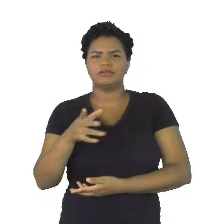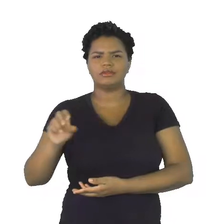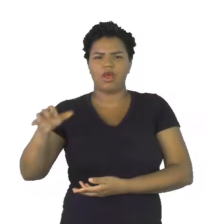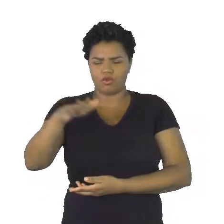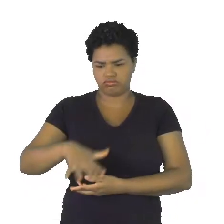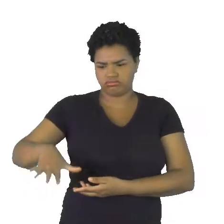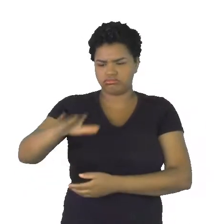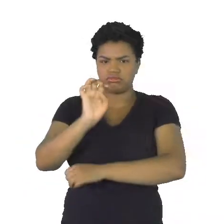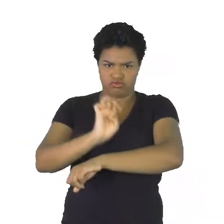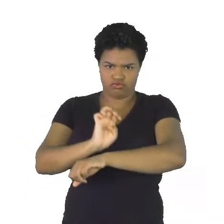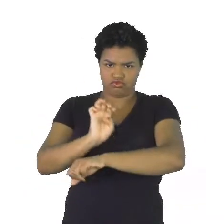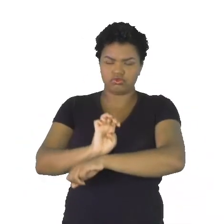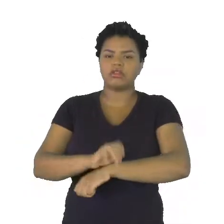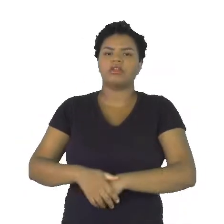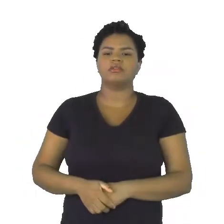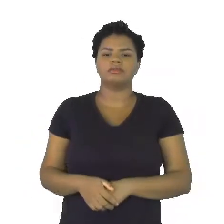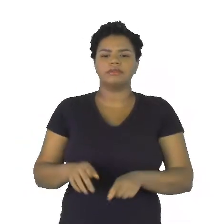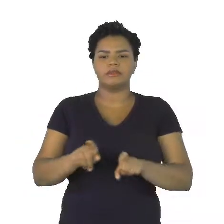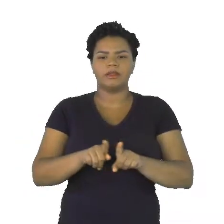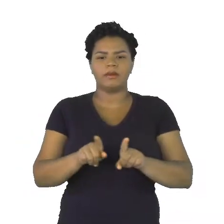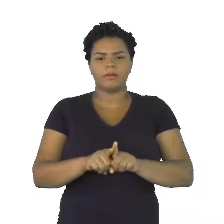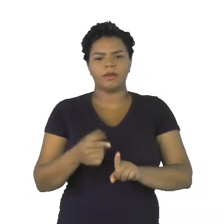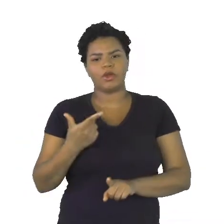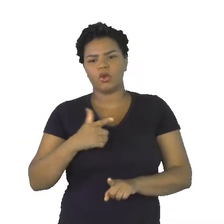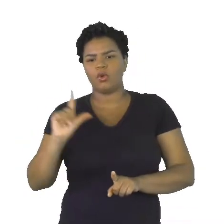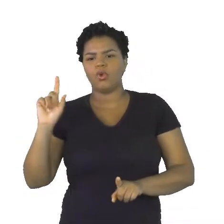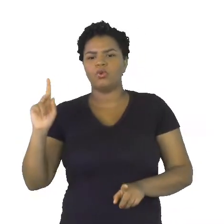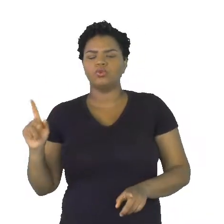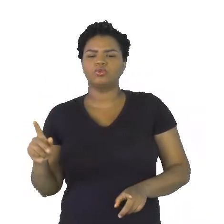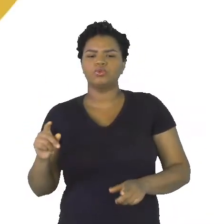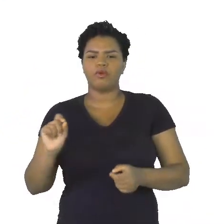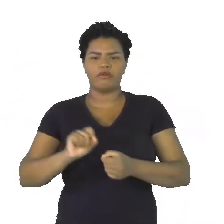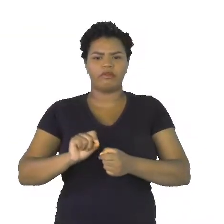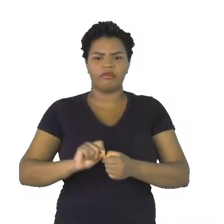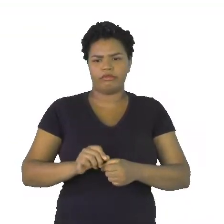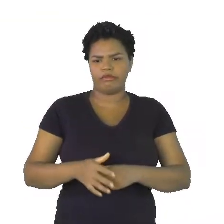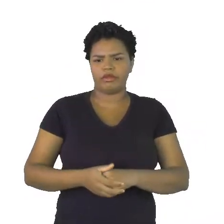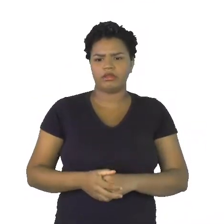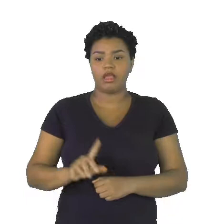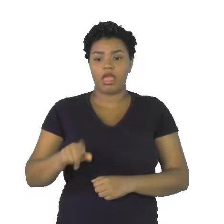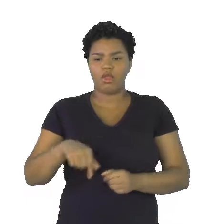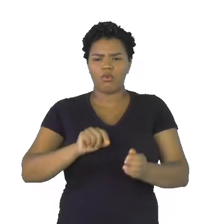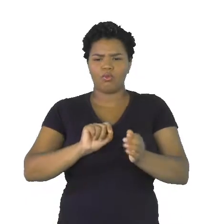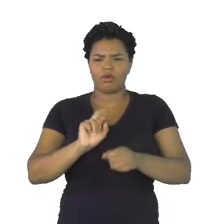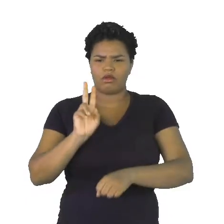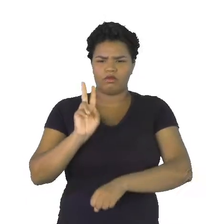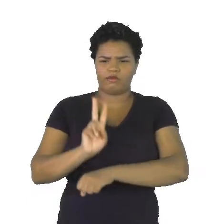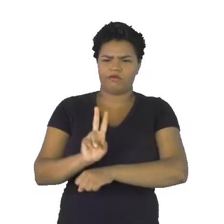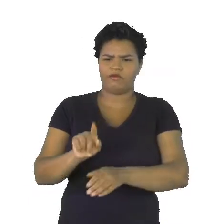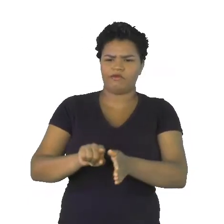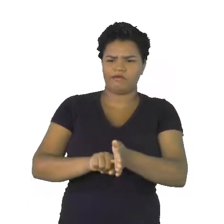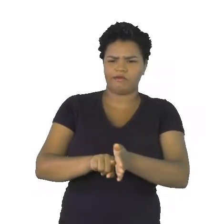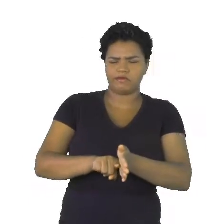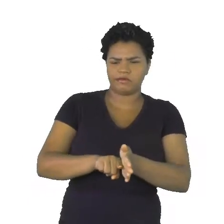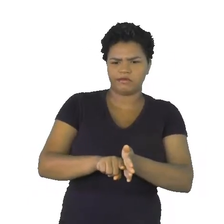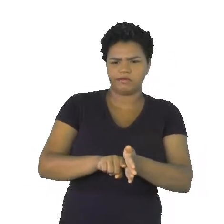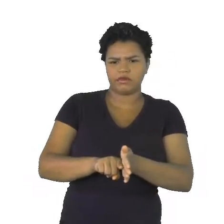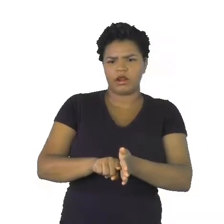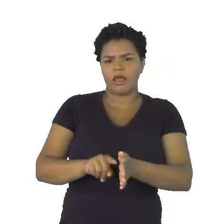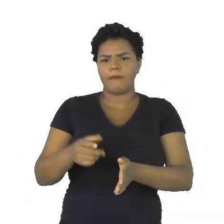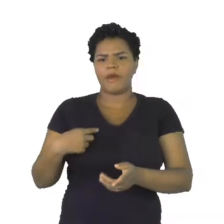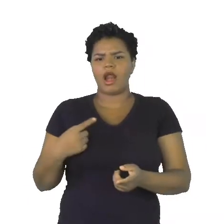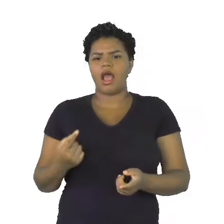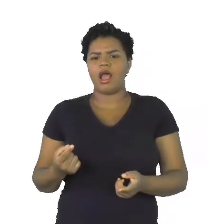Nós temos aqui também uma outra operação, que é a operação de fiscalização integrada para combater os